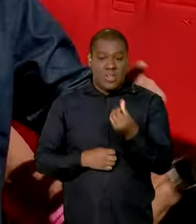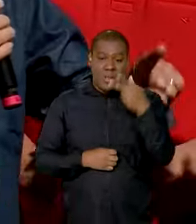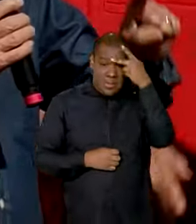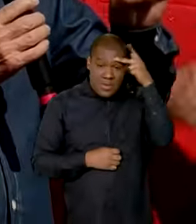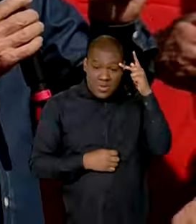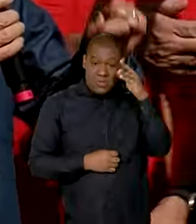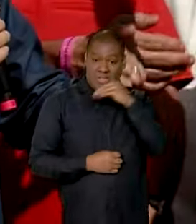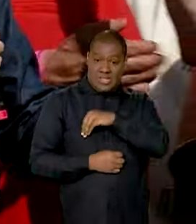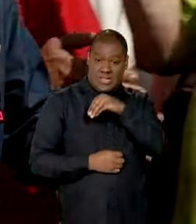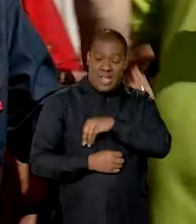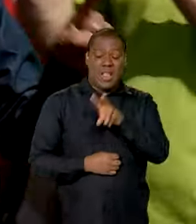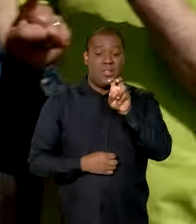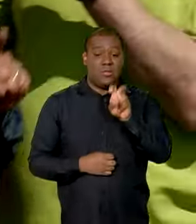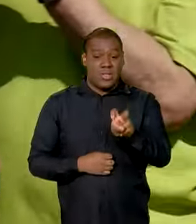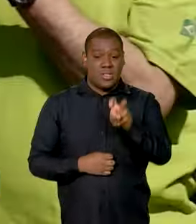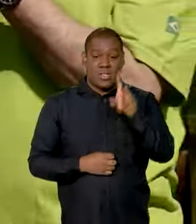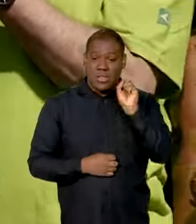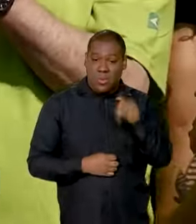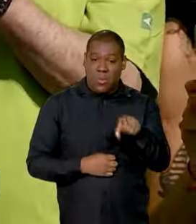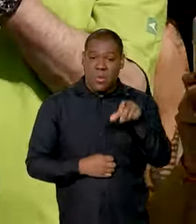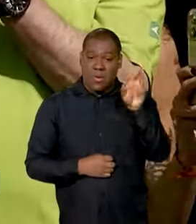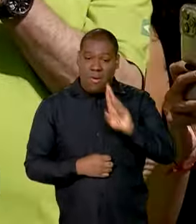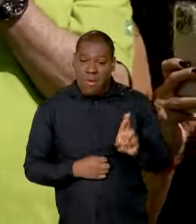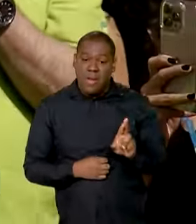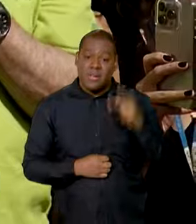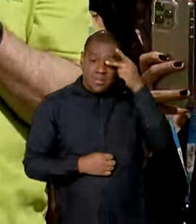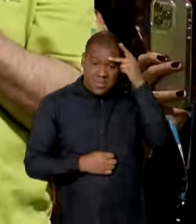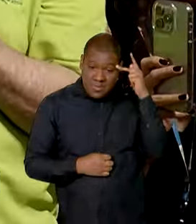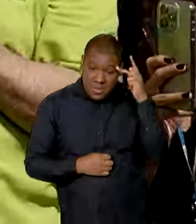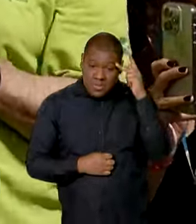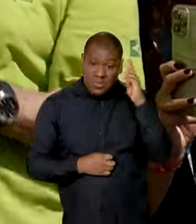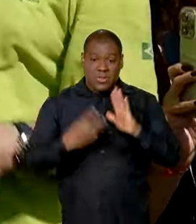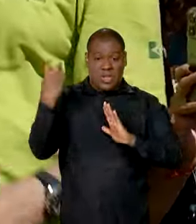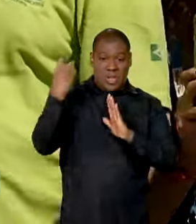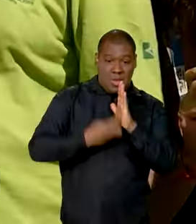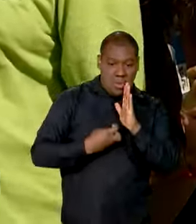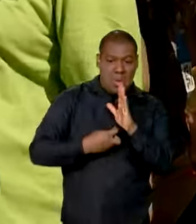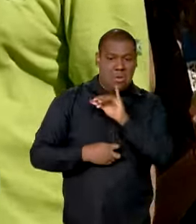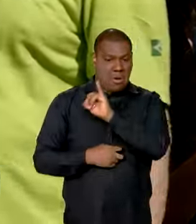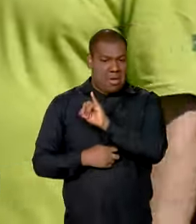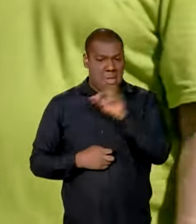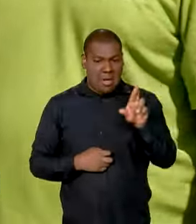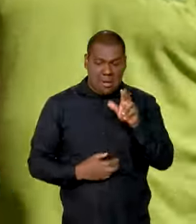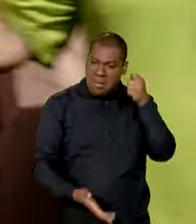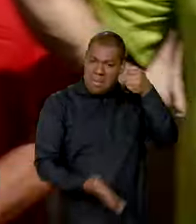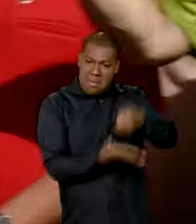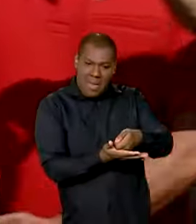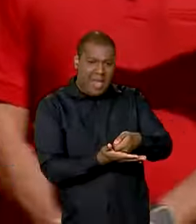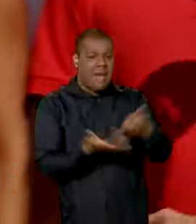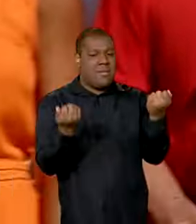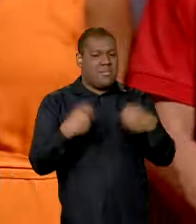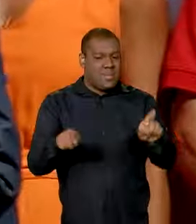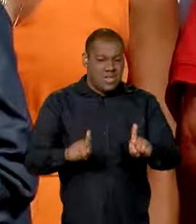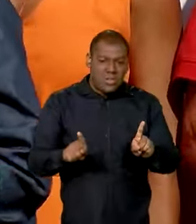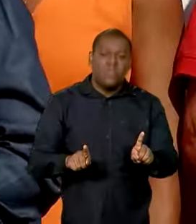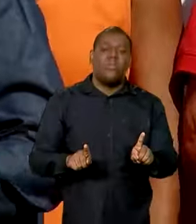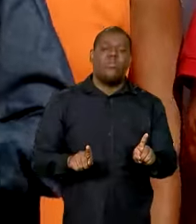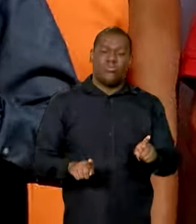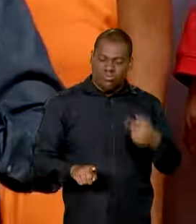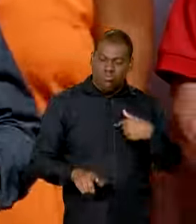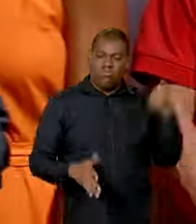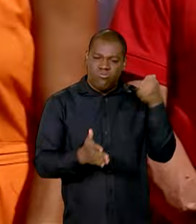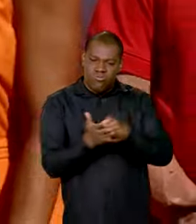as pessoas não pagarão imposto de renda. E estou dizendo para vocês, a palavra continua em pé.